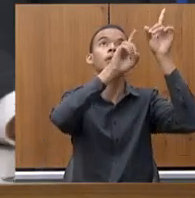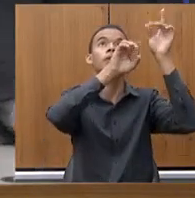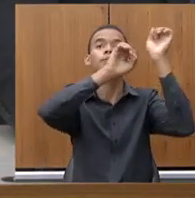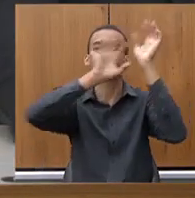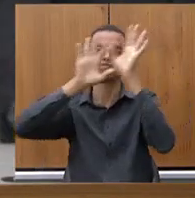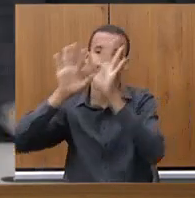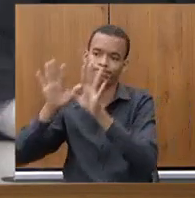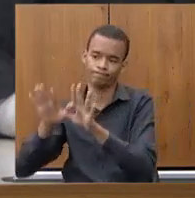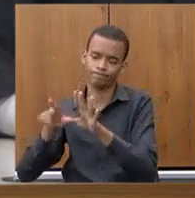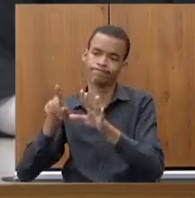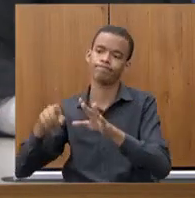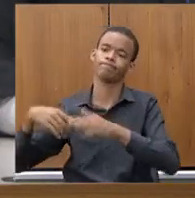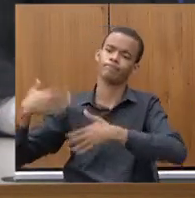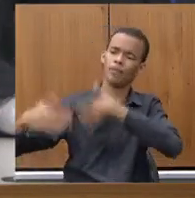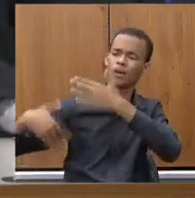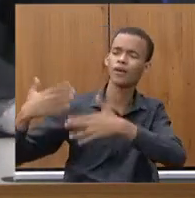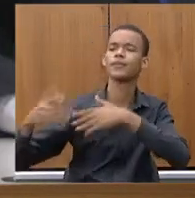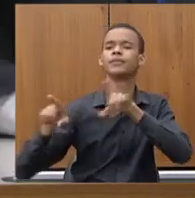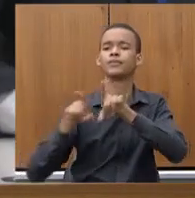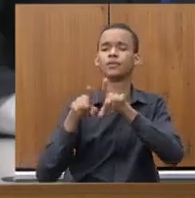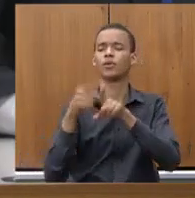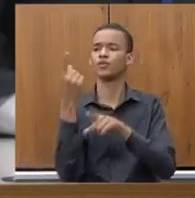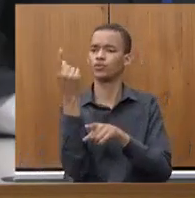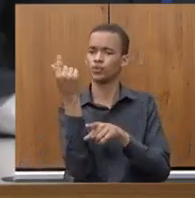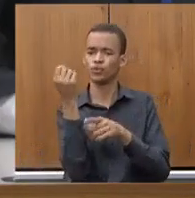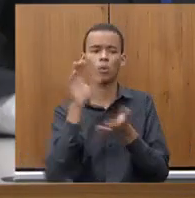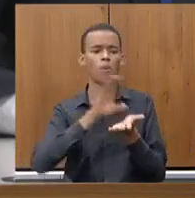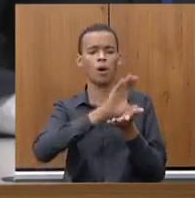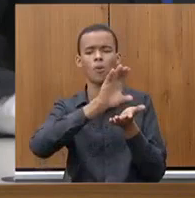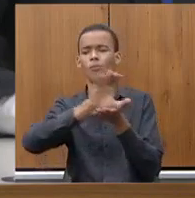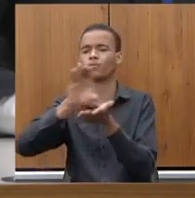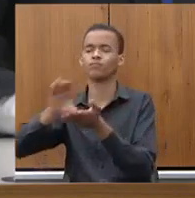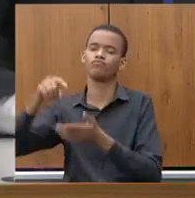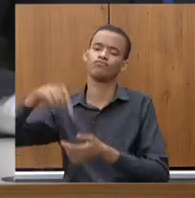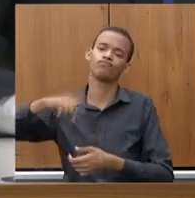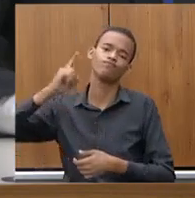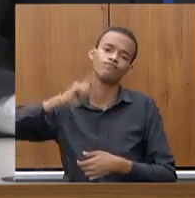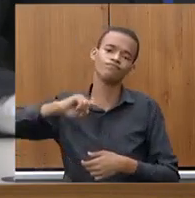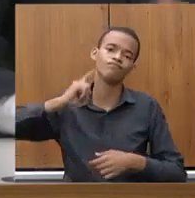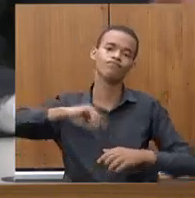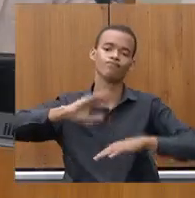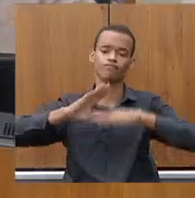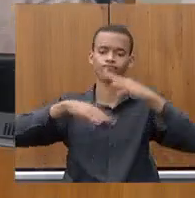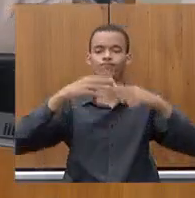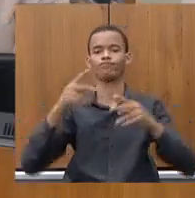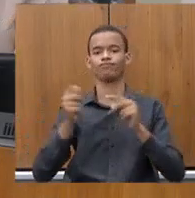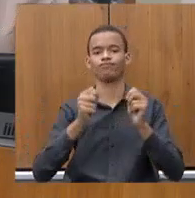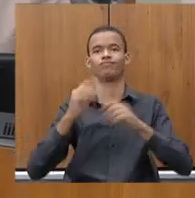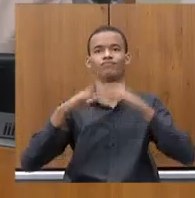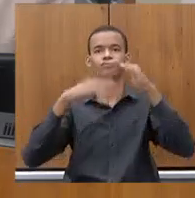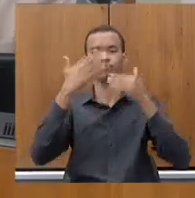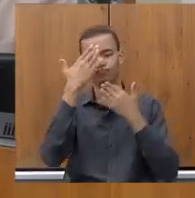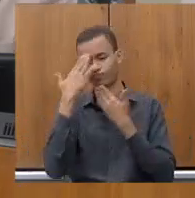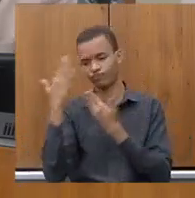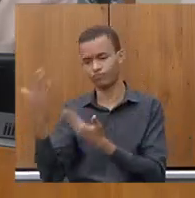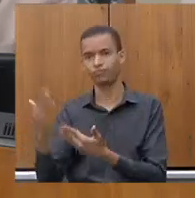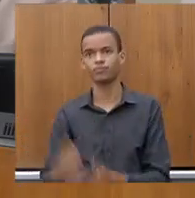muitos bilhões chegue ao Brasil também, chegue em Minas Gerais e possamos gerar renda de desenvolvimento. Muito obrigado. Obrigado,